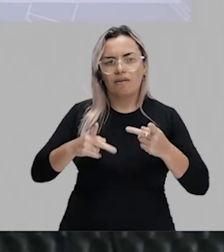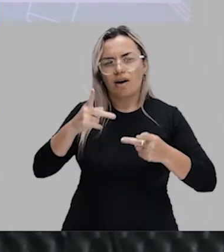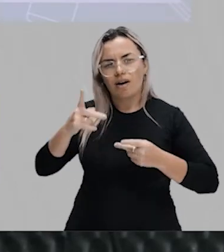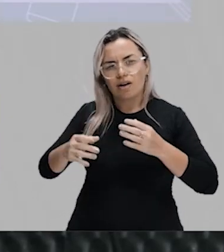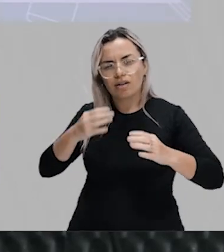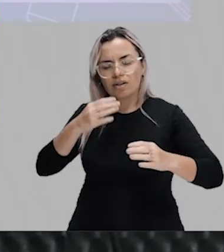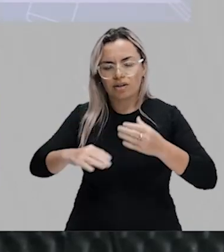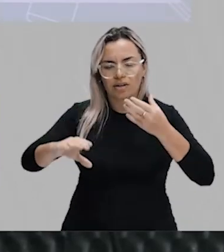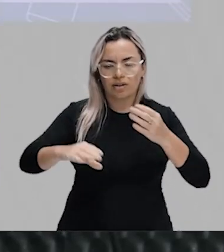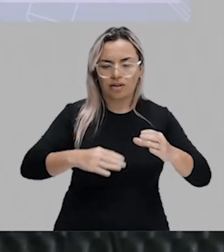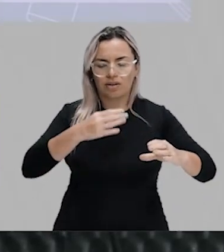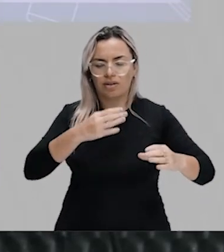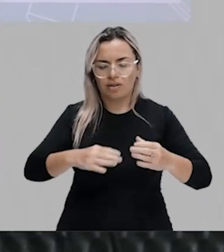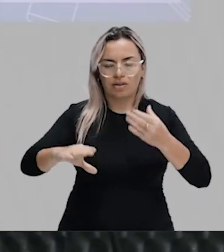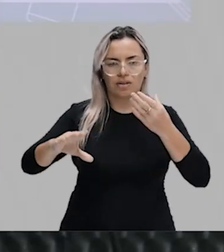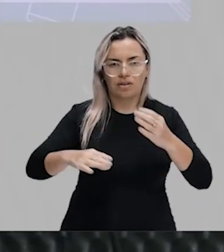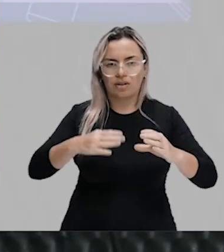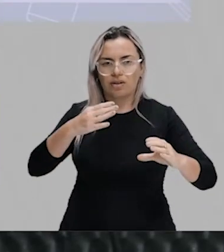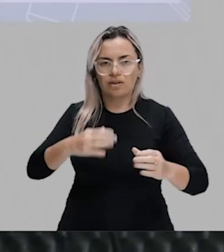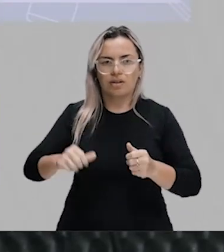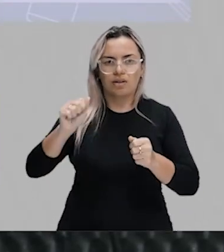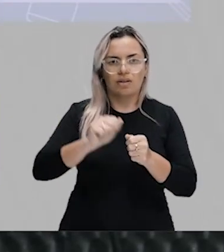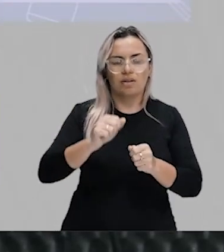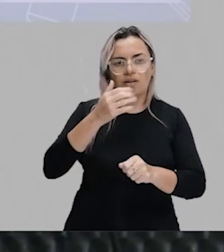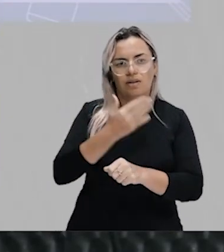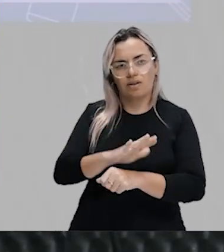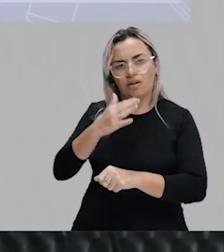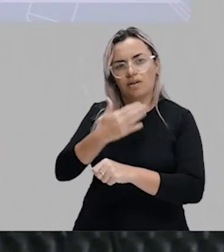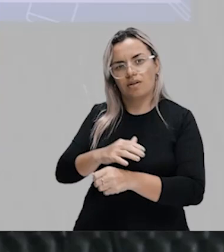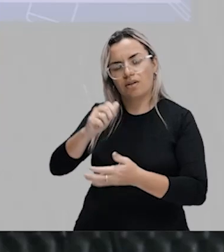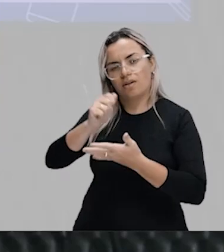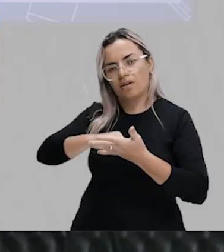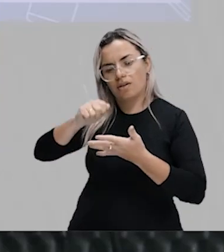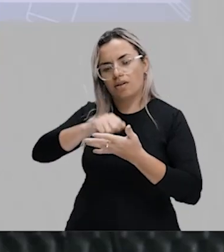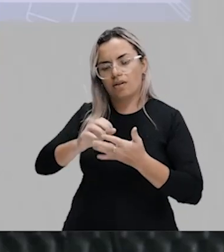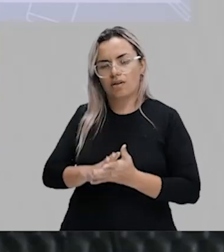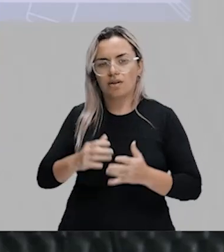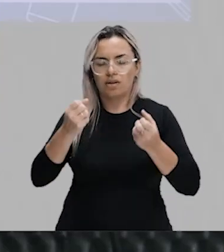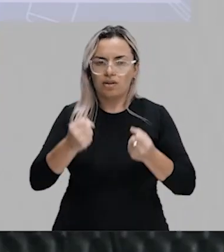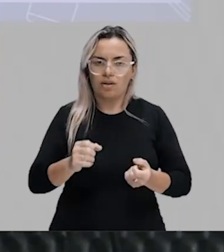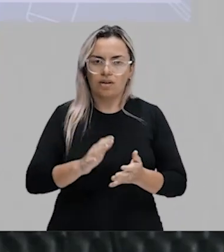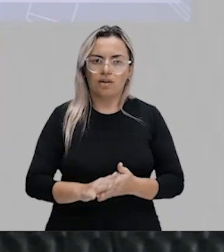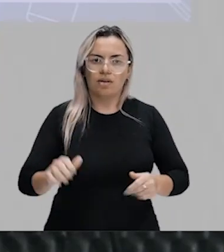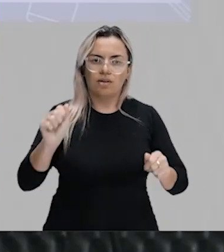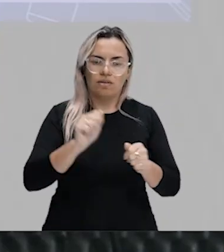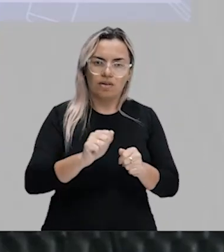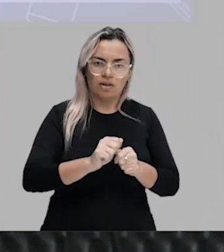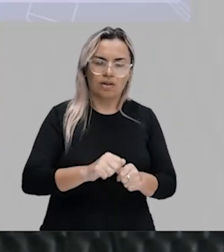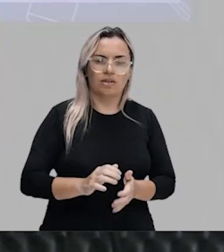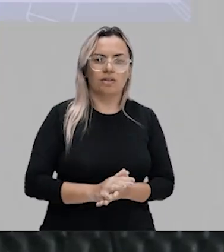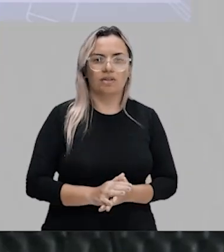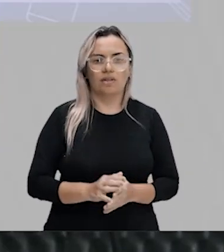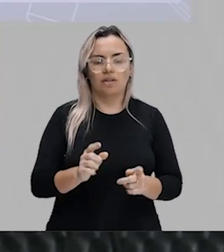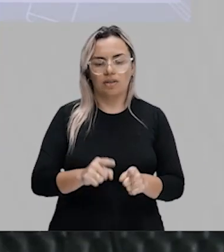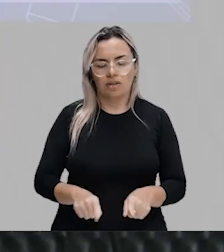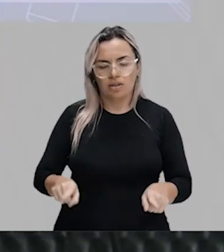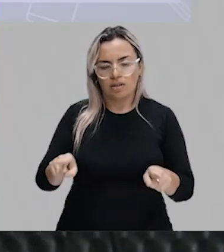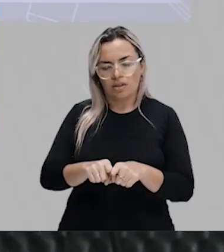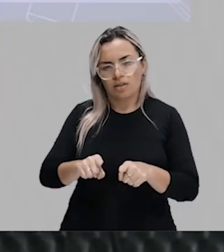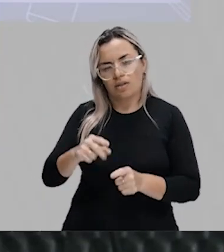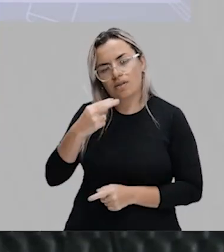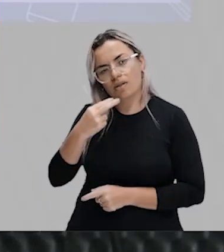nem o que ele está cantando. Mas ele está fazendo esse treino ortográfico dele. Então, você pode fazer a mesma coisa. Então, só para